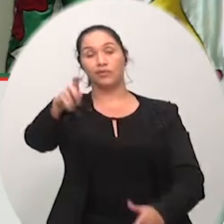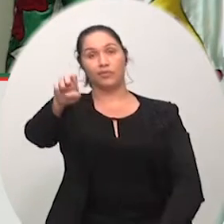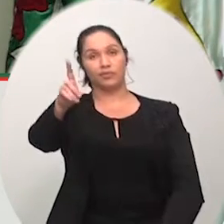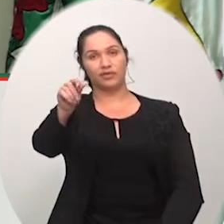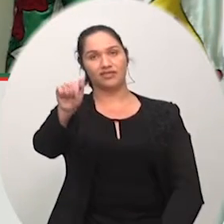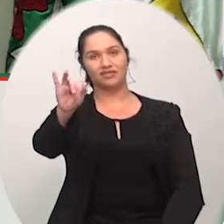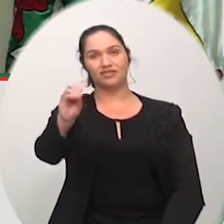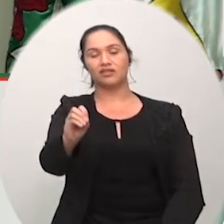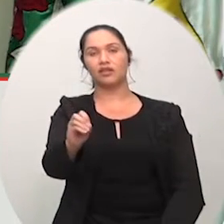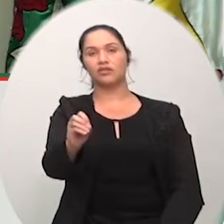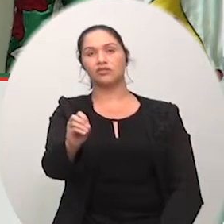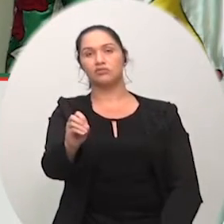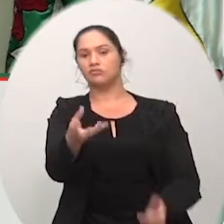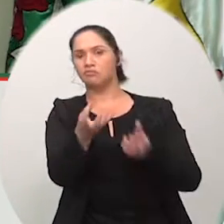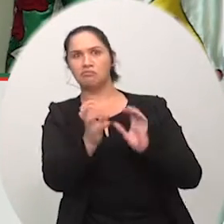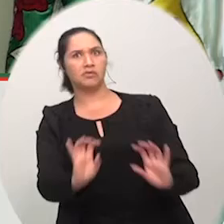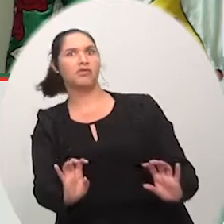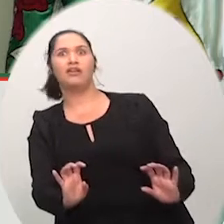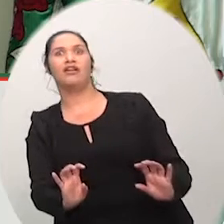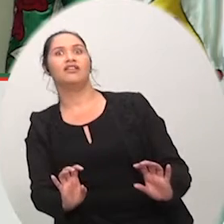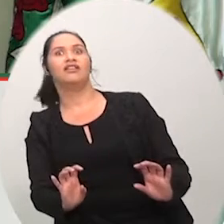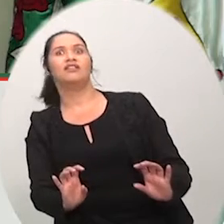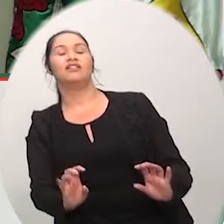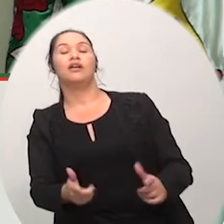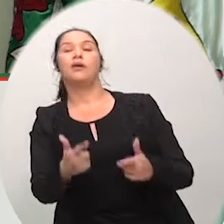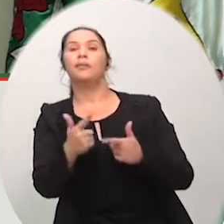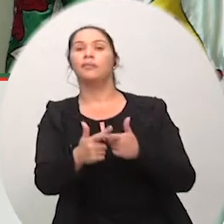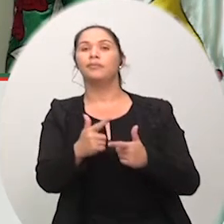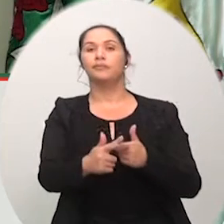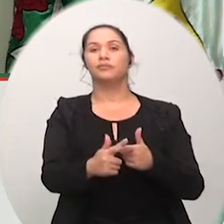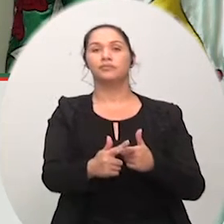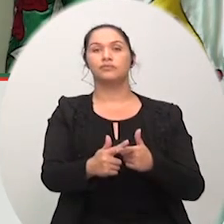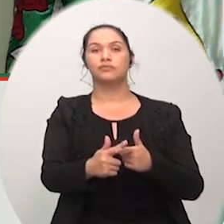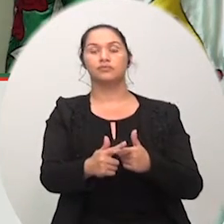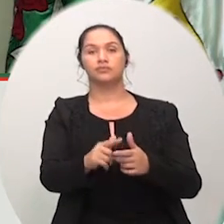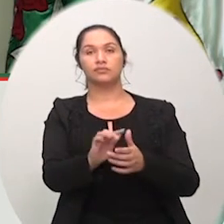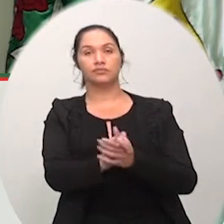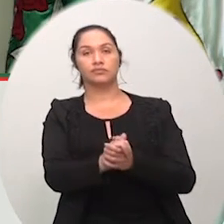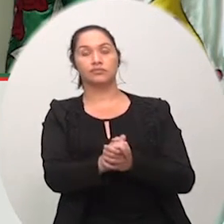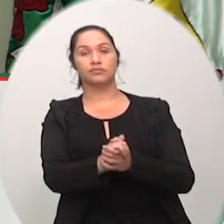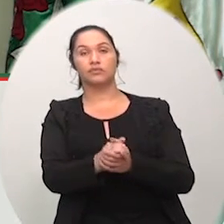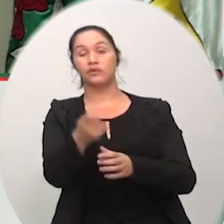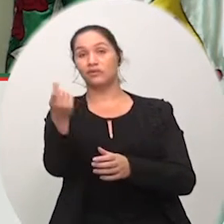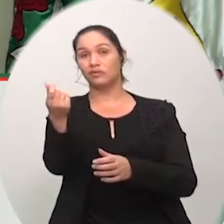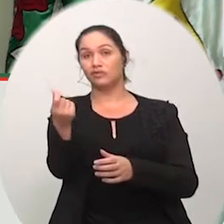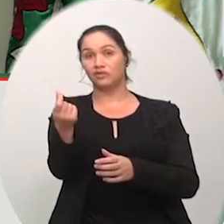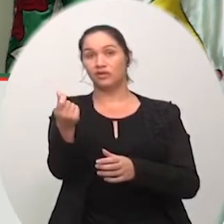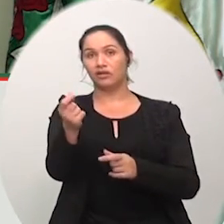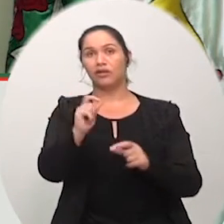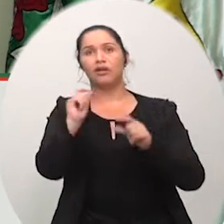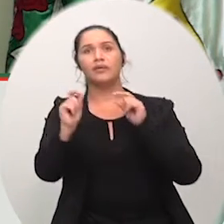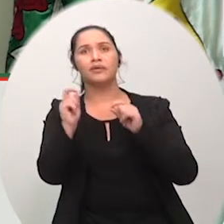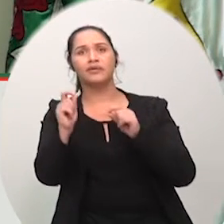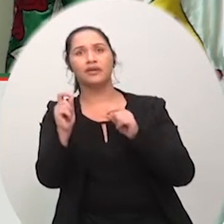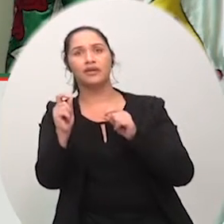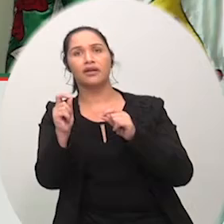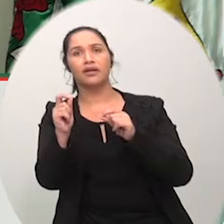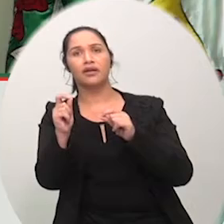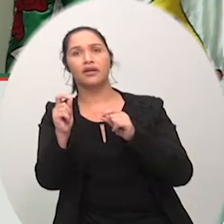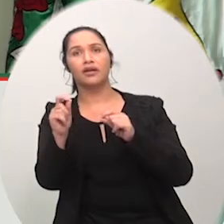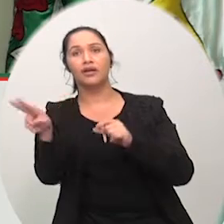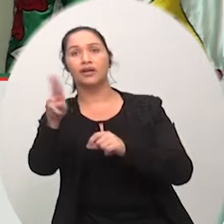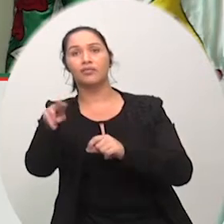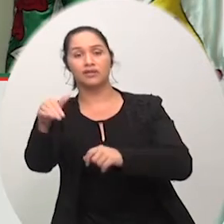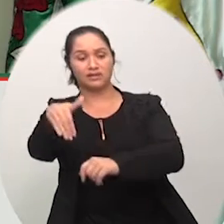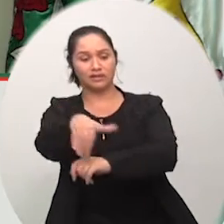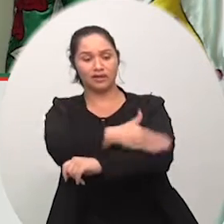ainda mais porque todo o que era recolhido lá na praça pesada de São João do Sul era para beneficiar as estradas do Rio Grande do Sul